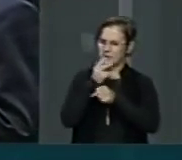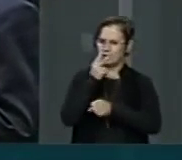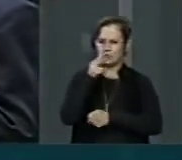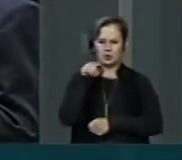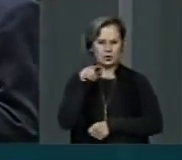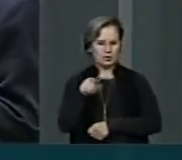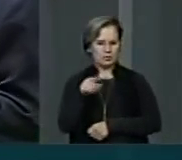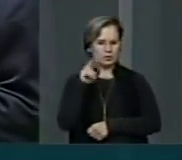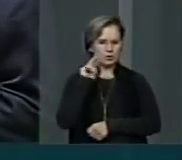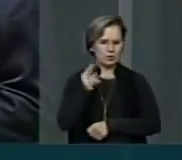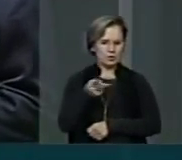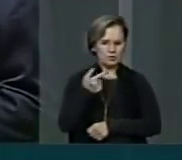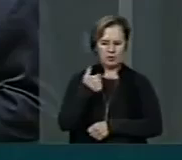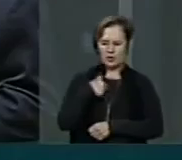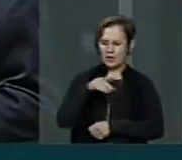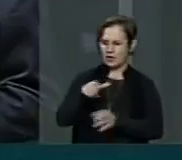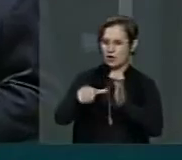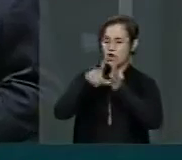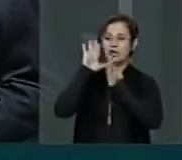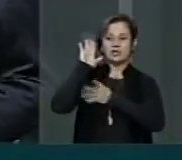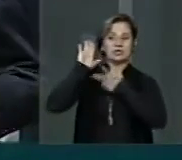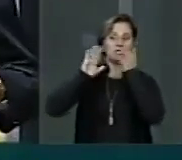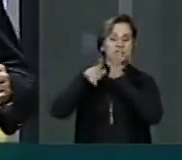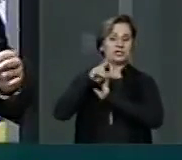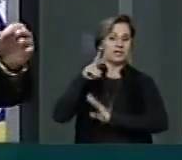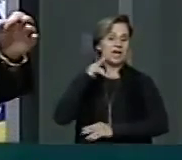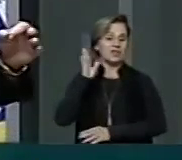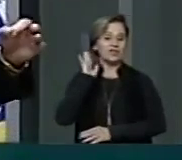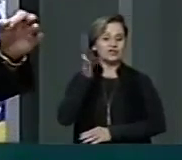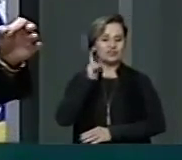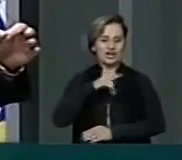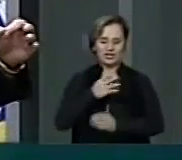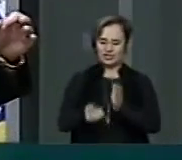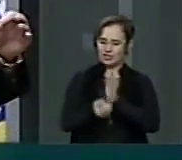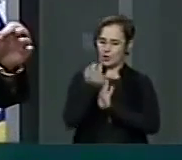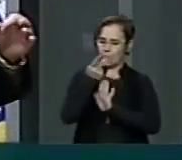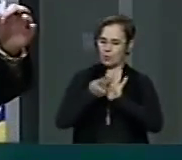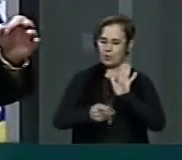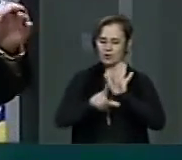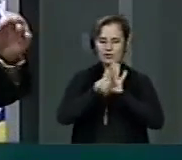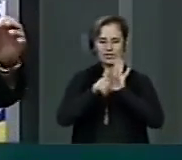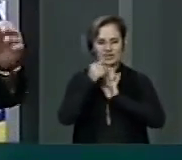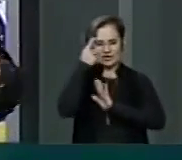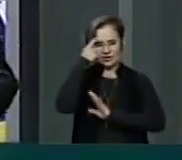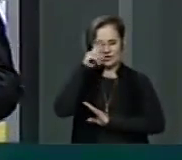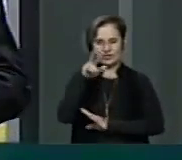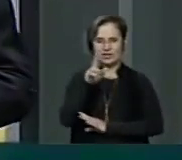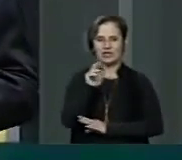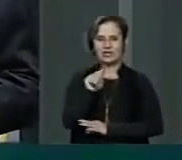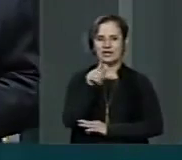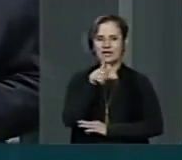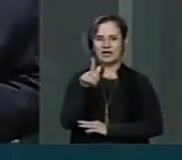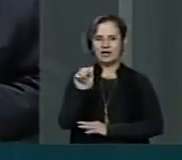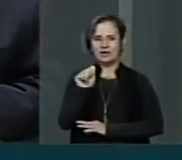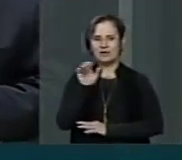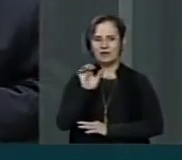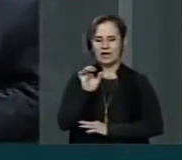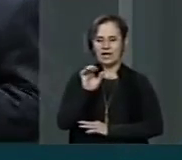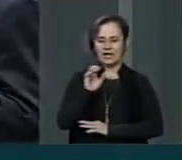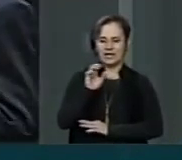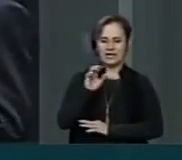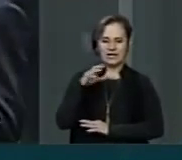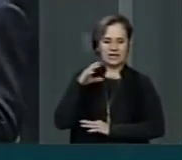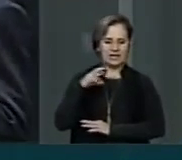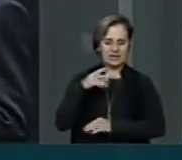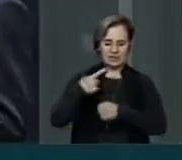apenas um pré-candidato a vereador, já nascia um projeto de lei do dia do reggae em Salvador, Bahia. E tenho